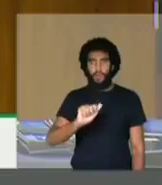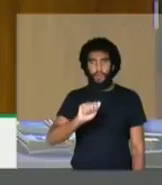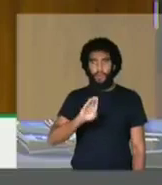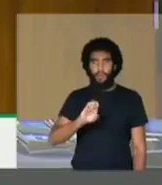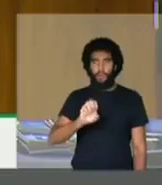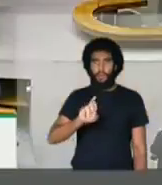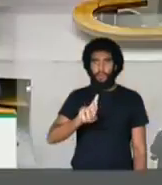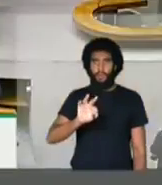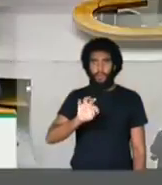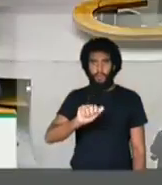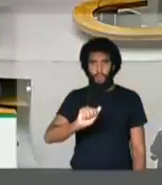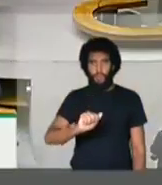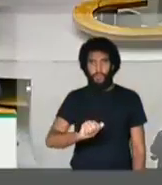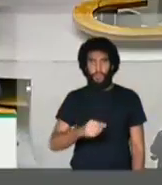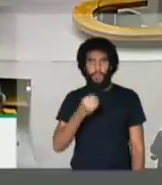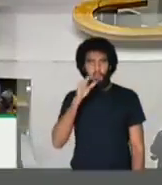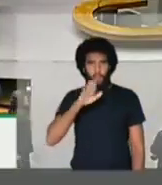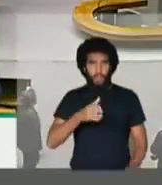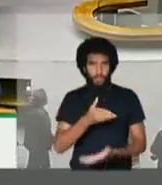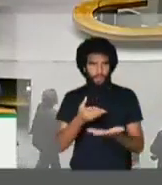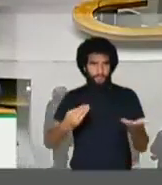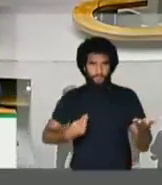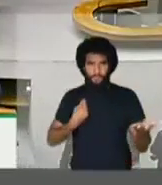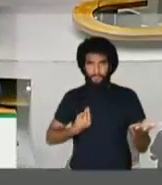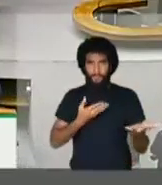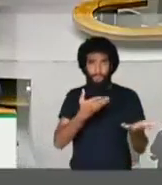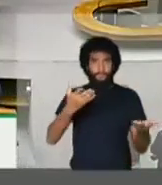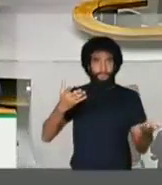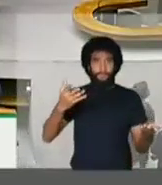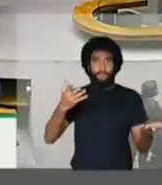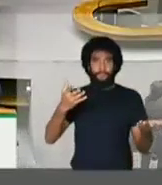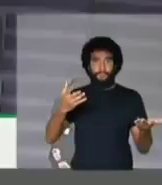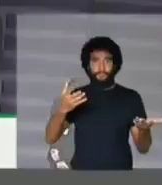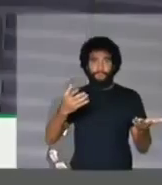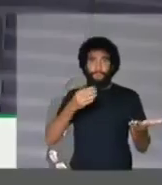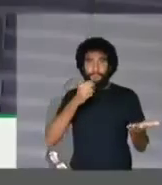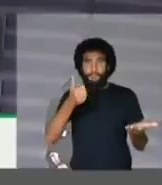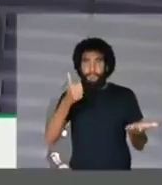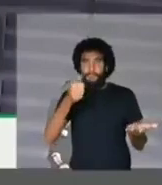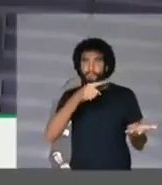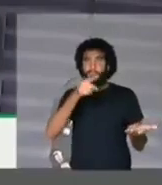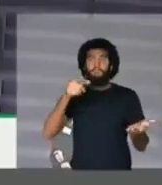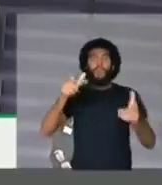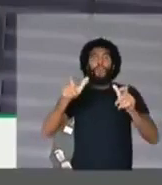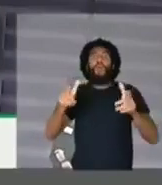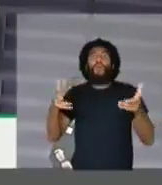Boa tarde a todos e a todas, vocês aí de cima, tudo bem? São da onde?